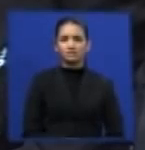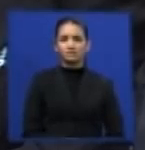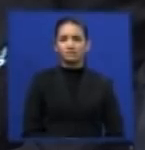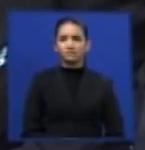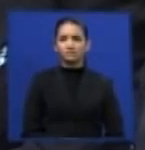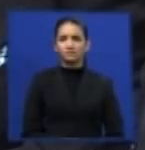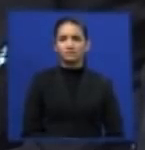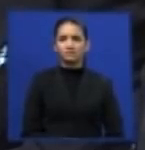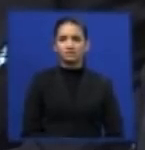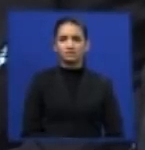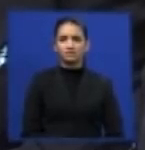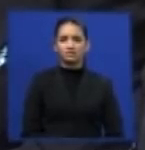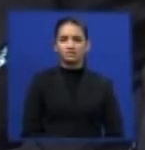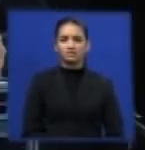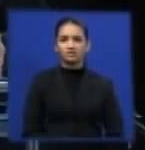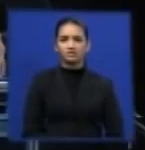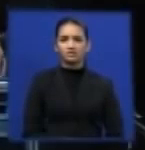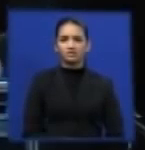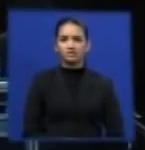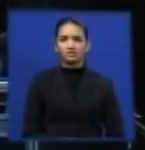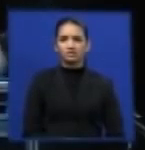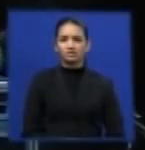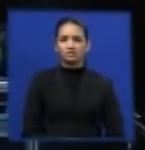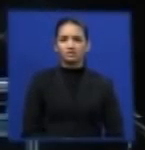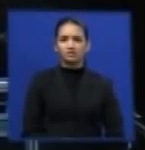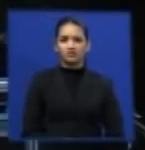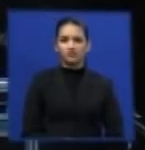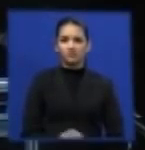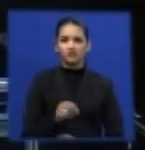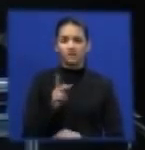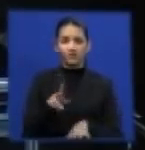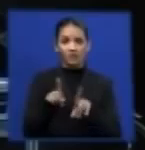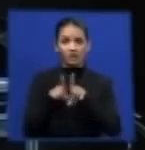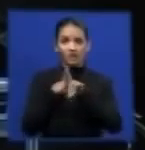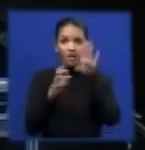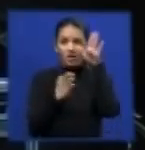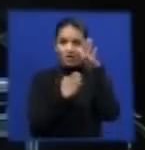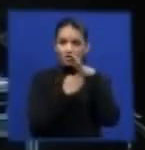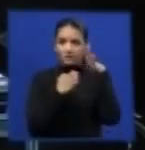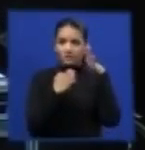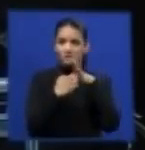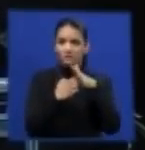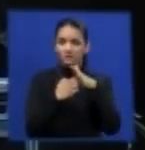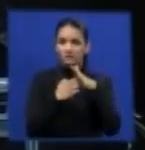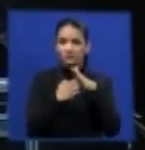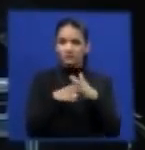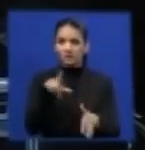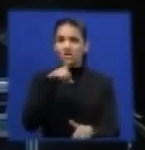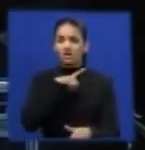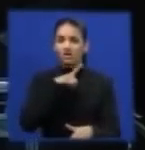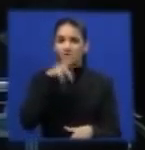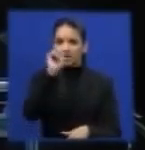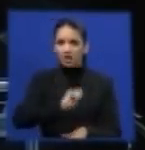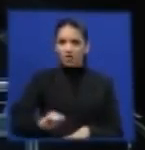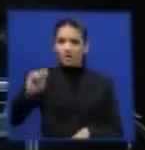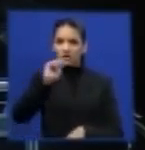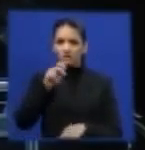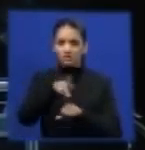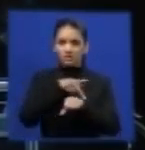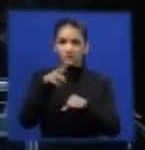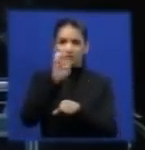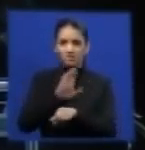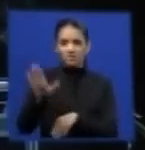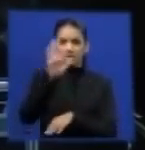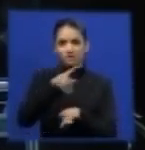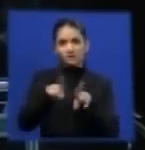Eu passo. Tá. São essas as empresas que mantêm essa associação na Europa. Acho que